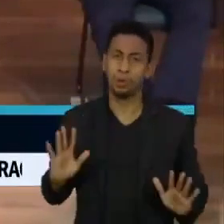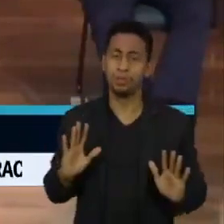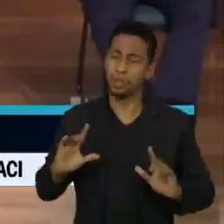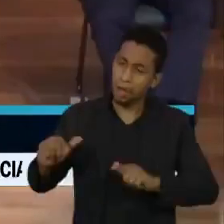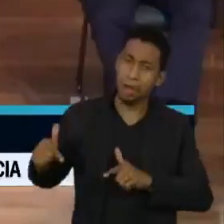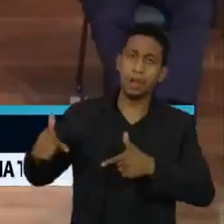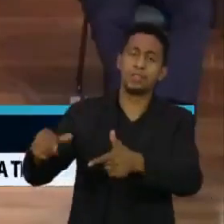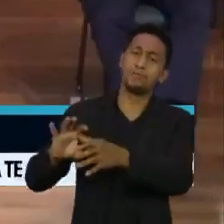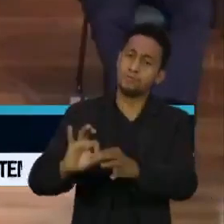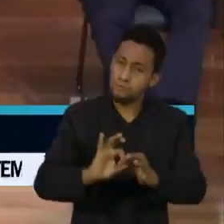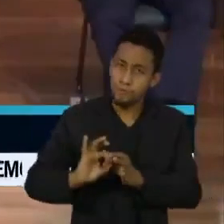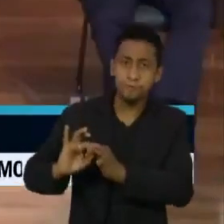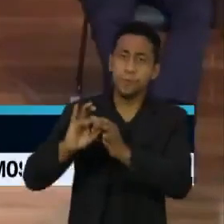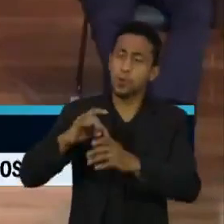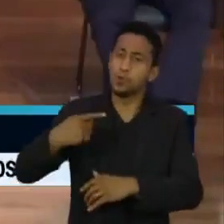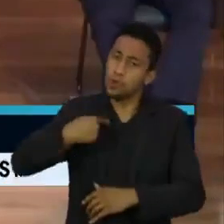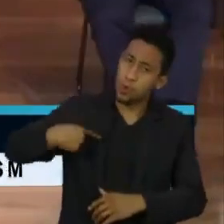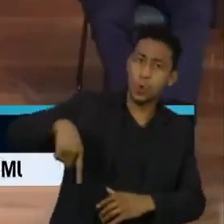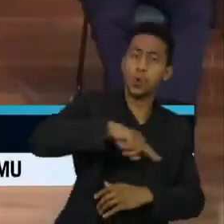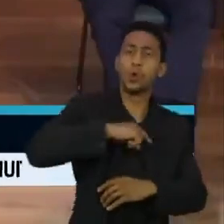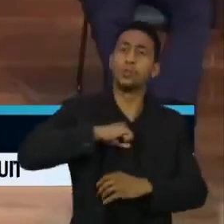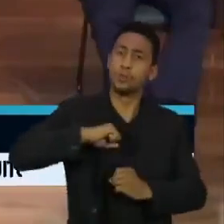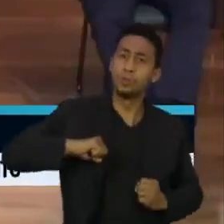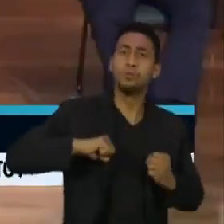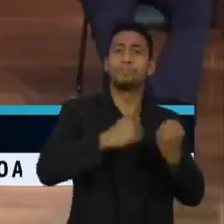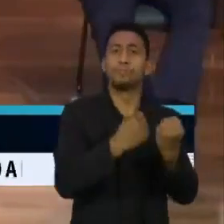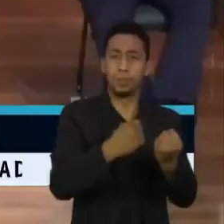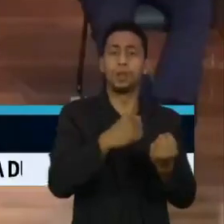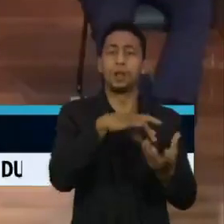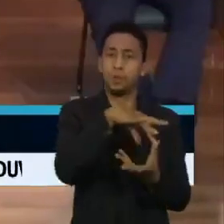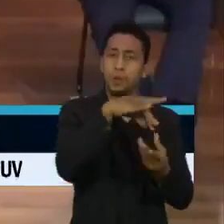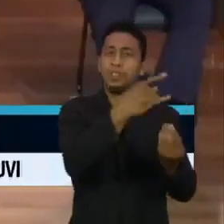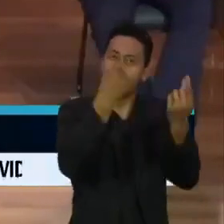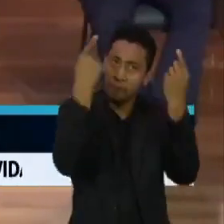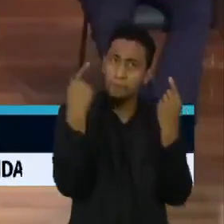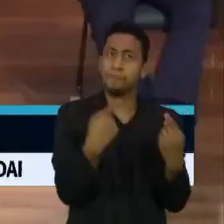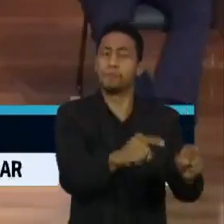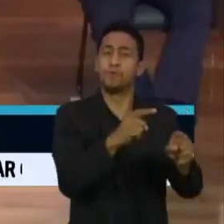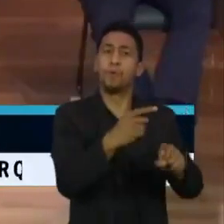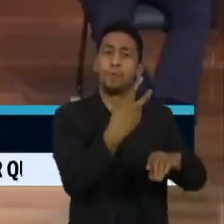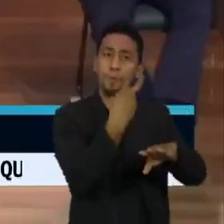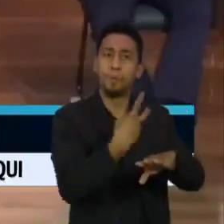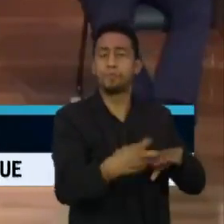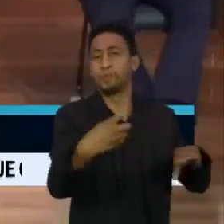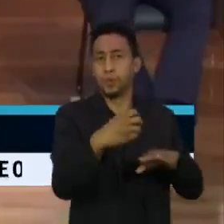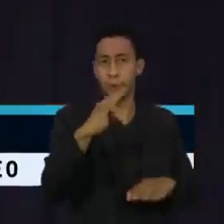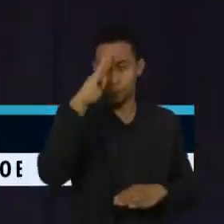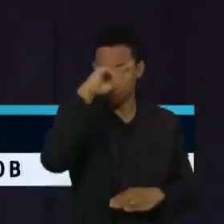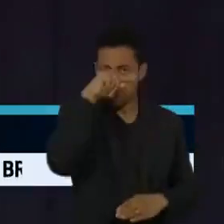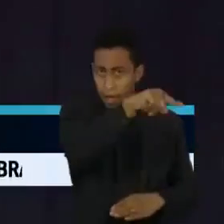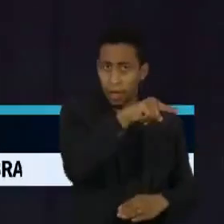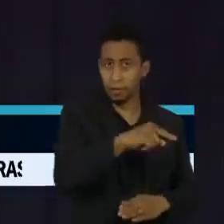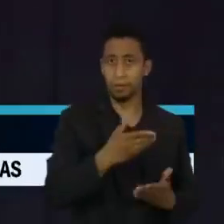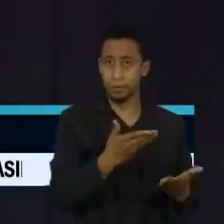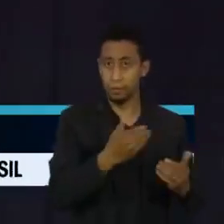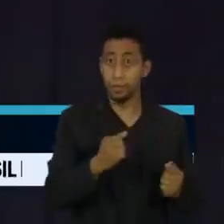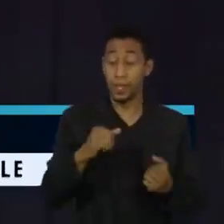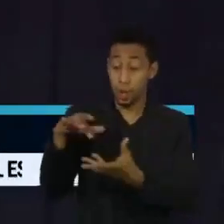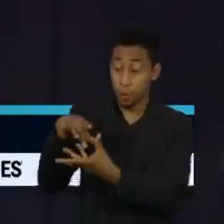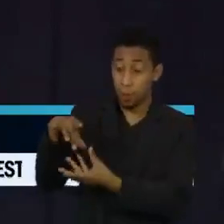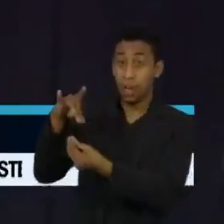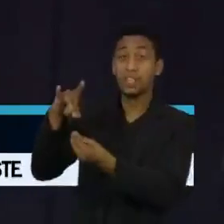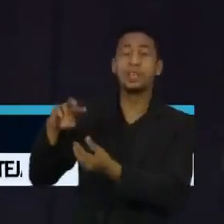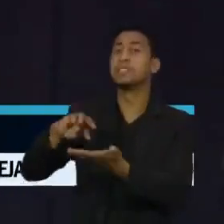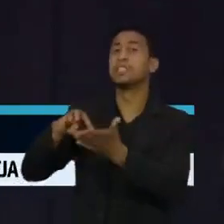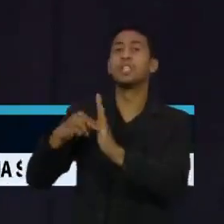ação é entre todos que defendem o fora Bolsonaro, o impeachment e as liberdades democráticas. Democracia não é o